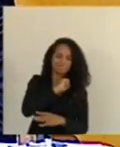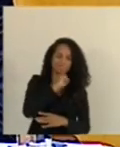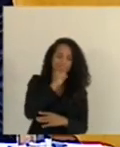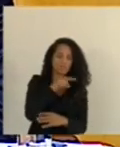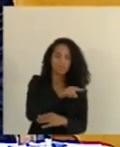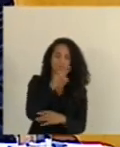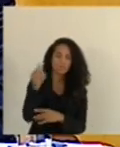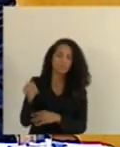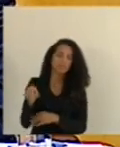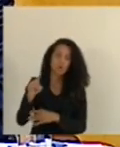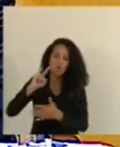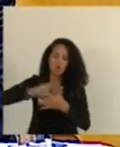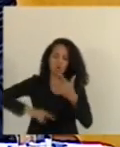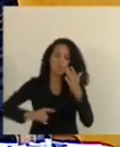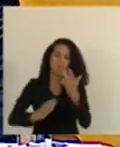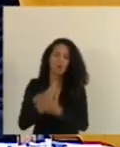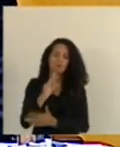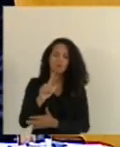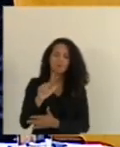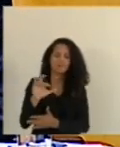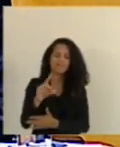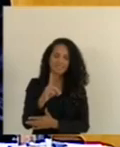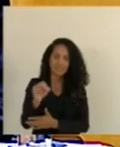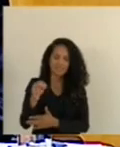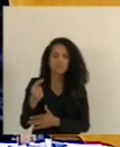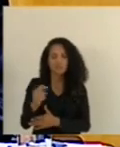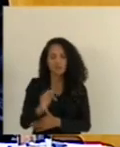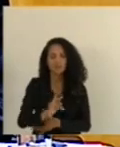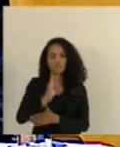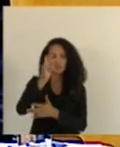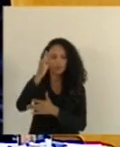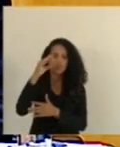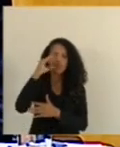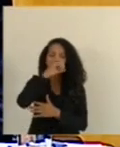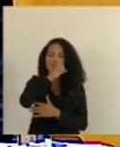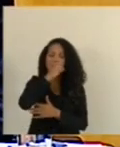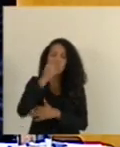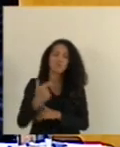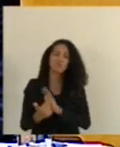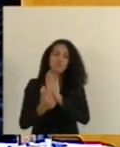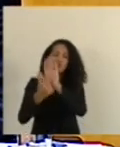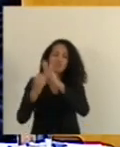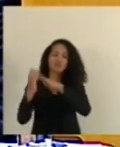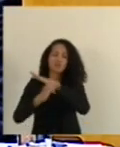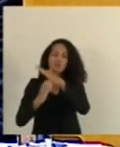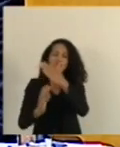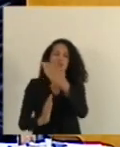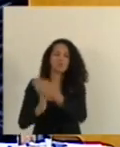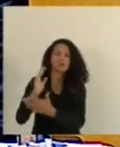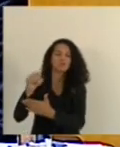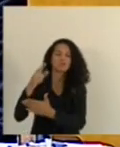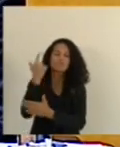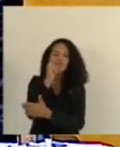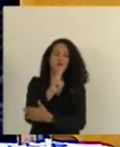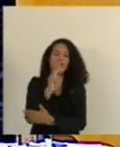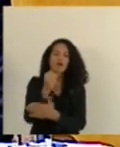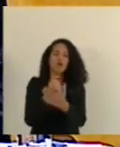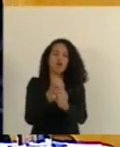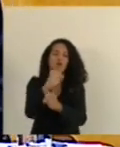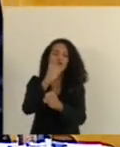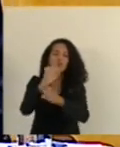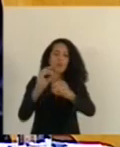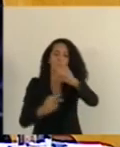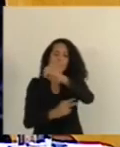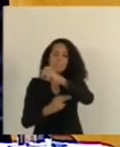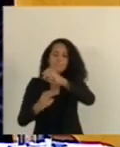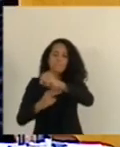final a licitação e em breve estaremos apresentando a empresa vencedora do certame que vai construir uma ponte rodoviária